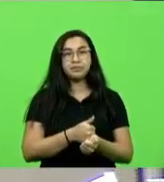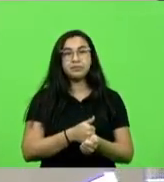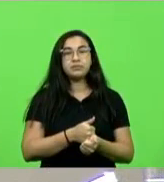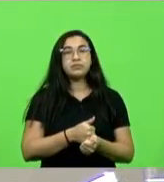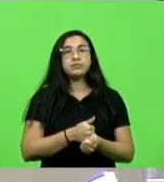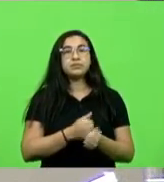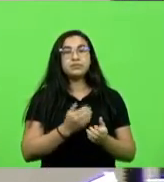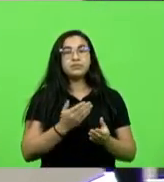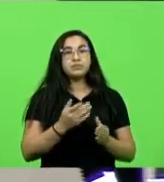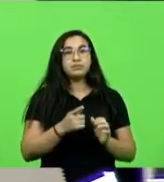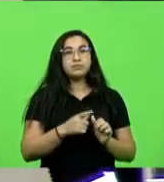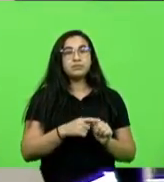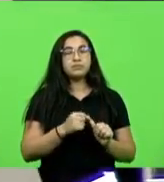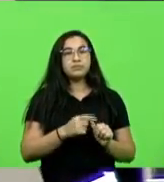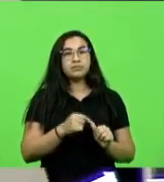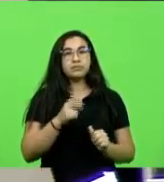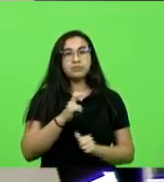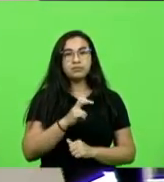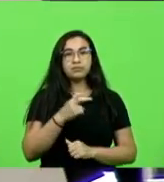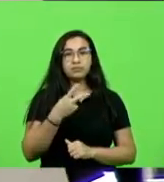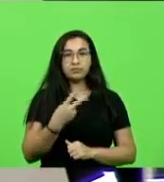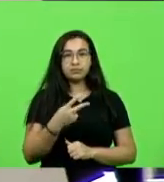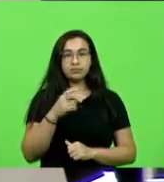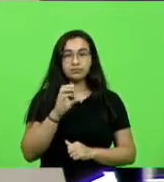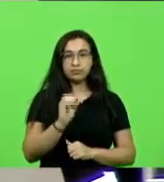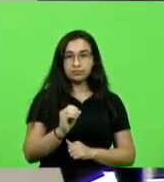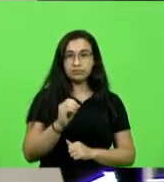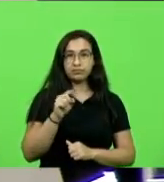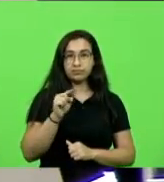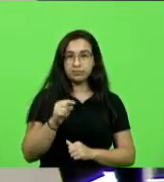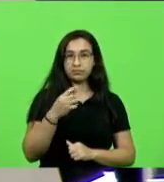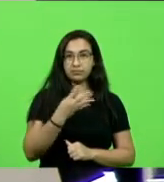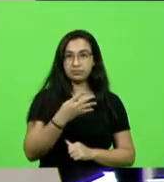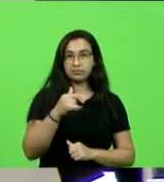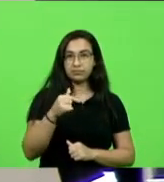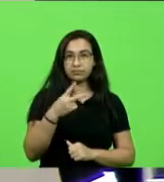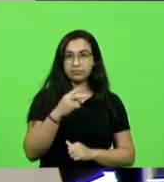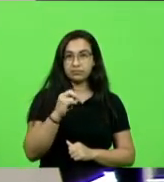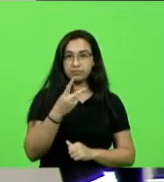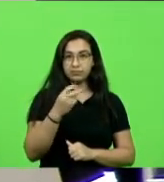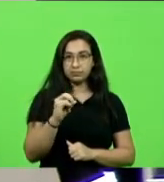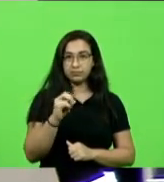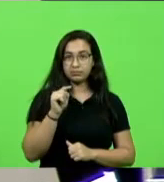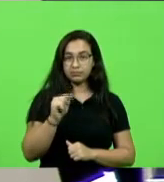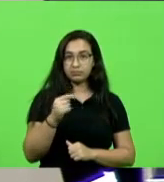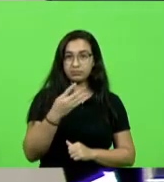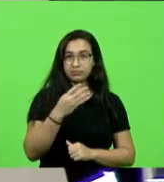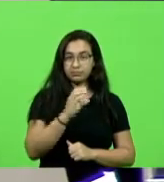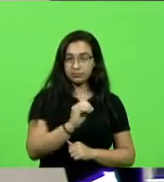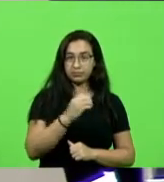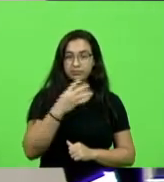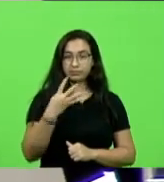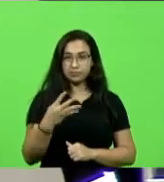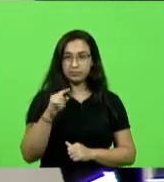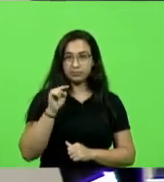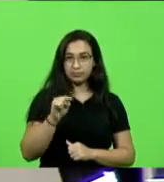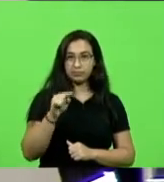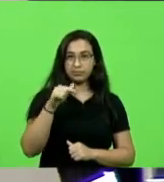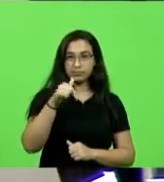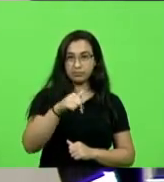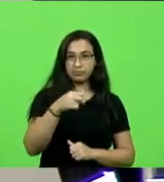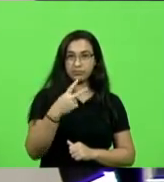autos número 50-22-52-0, dígito 47.2020.4.04.7200,